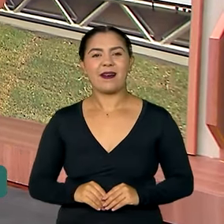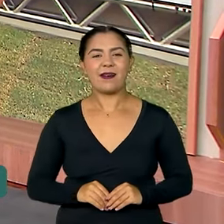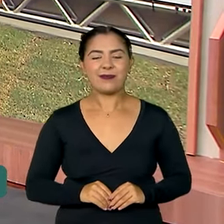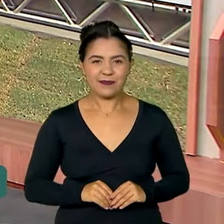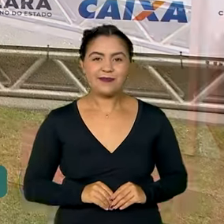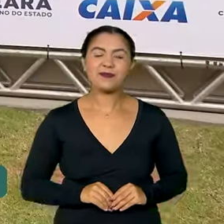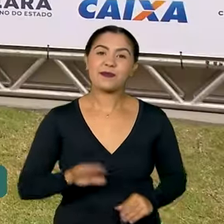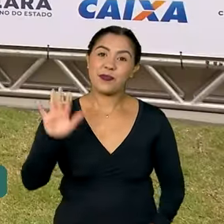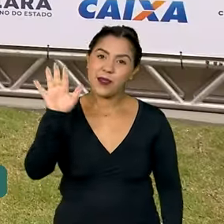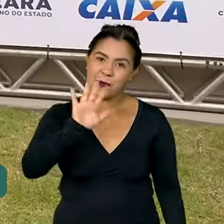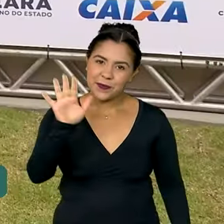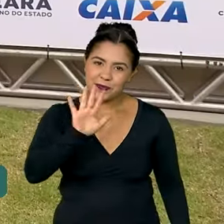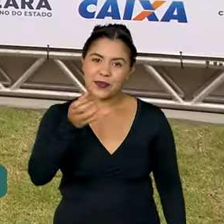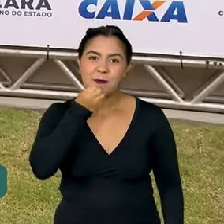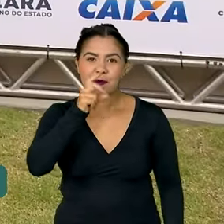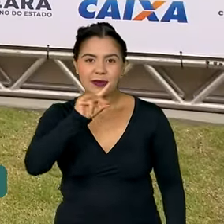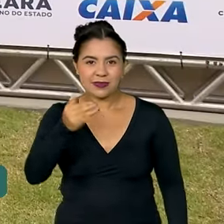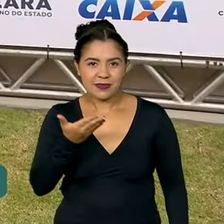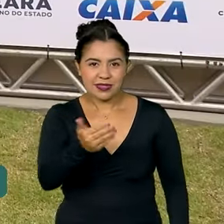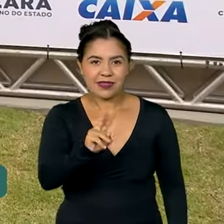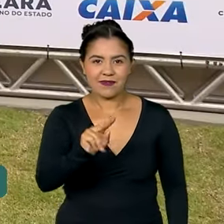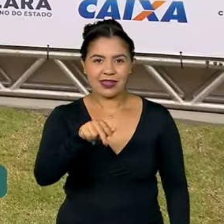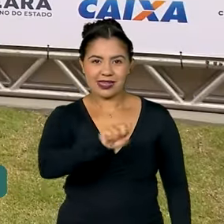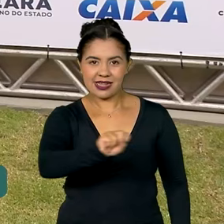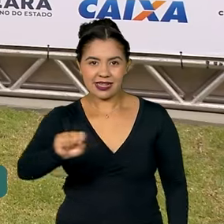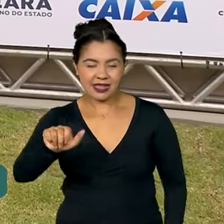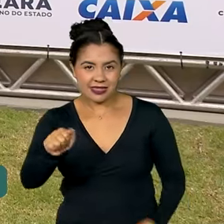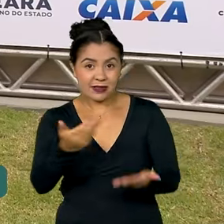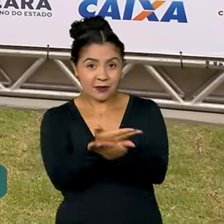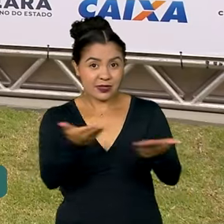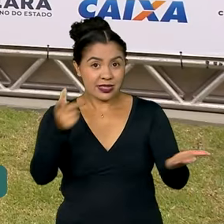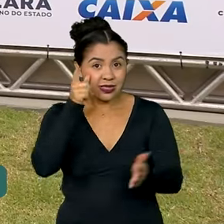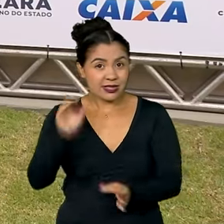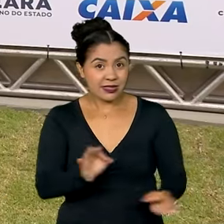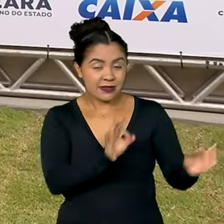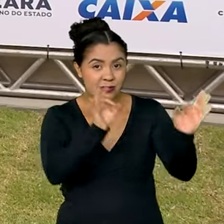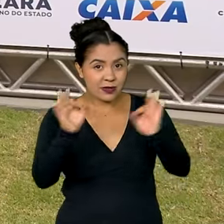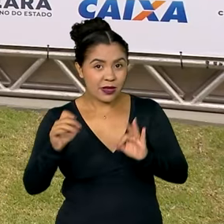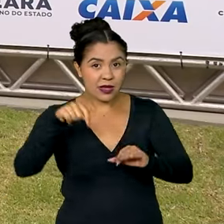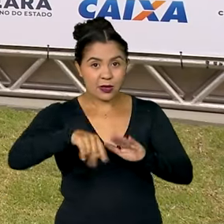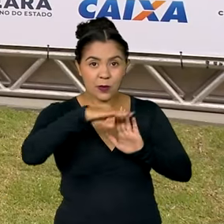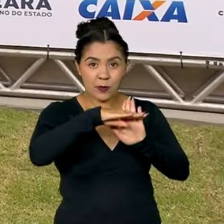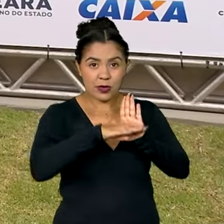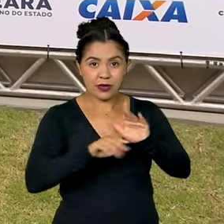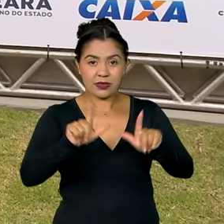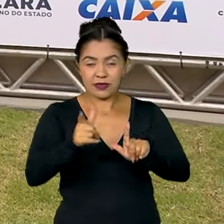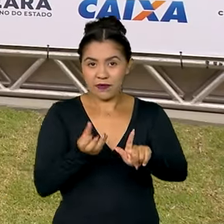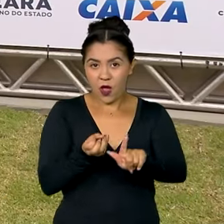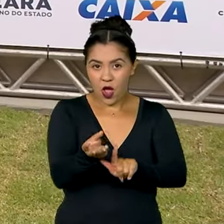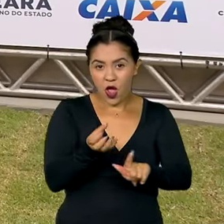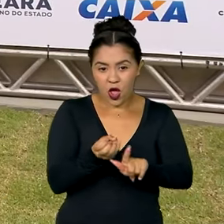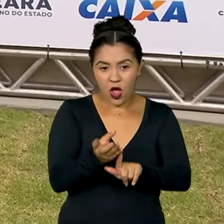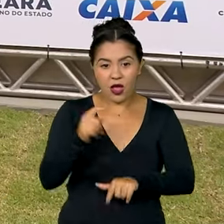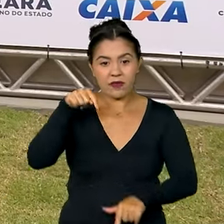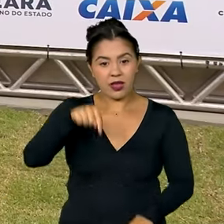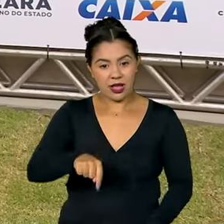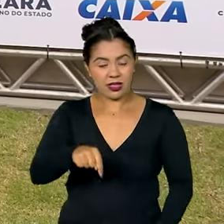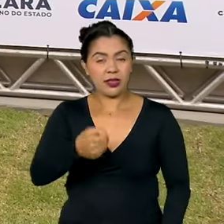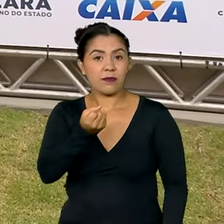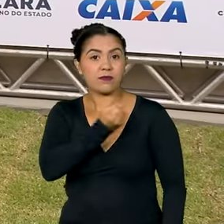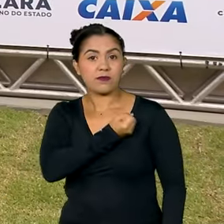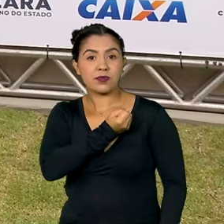Olá, Vanessa. Bom dia para você. Bom dia a todos que nos acompanham aqui no canal GOV. O módulo 4 do Cidade Jardim tem 1